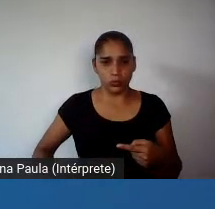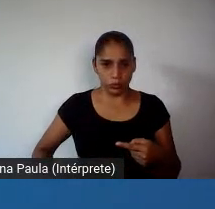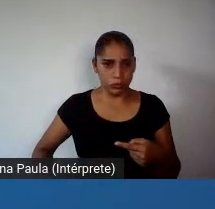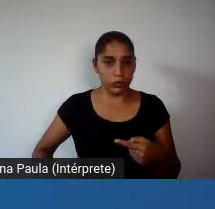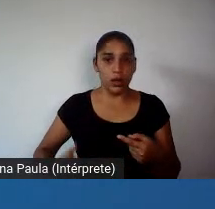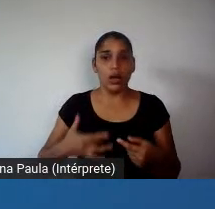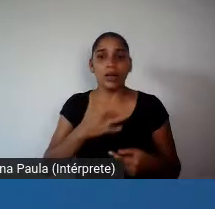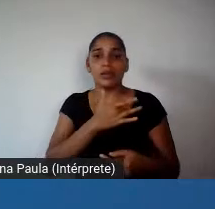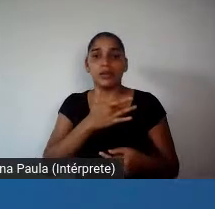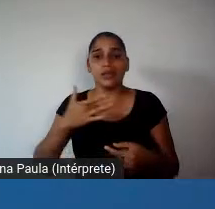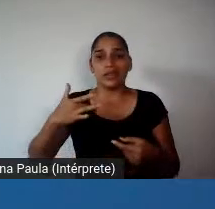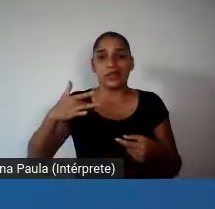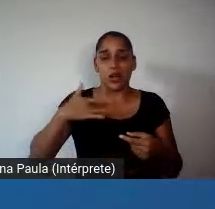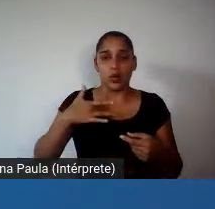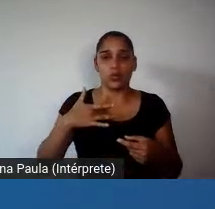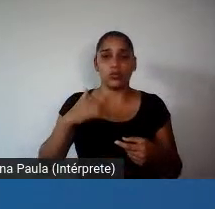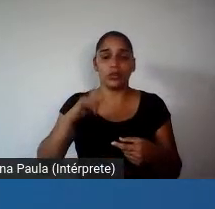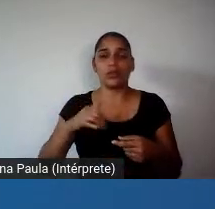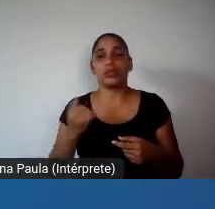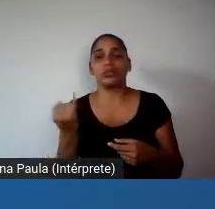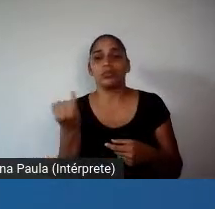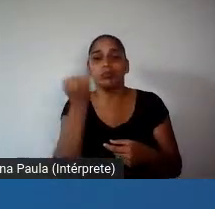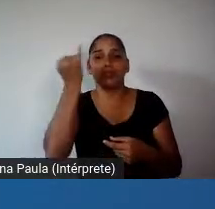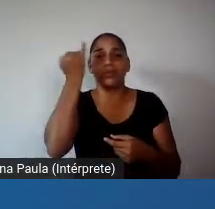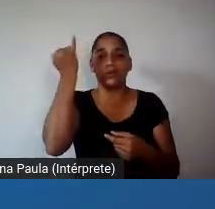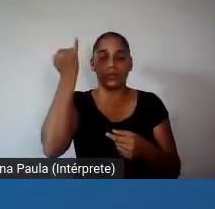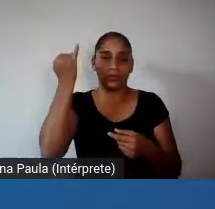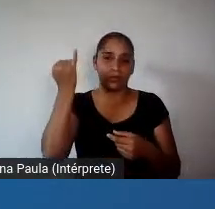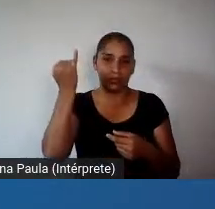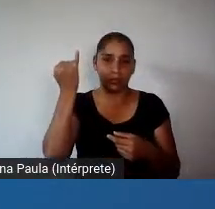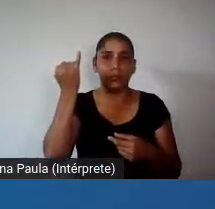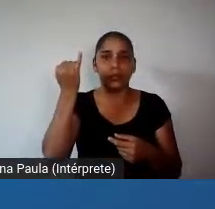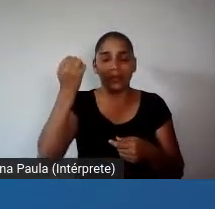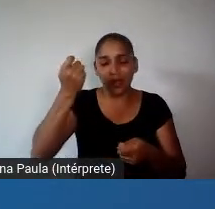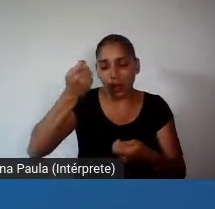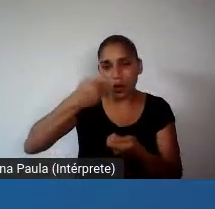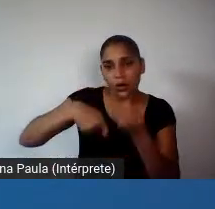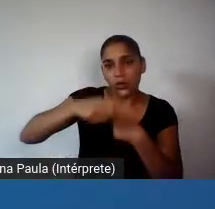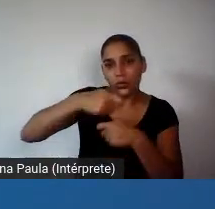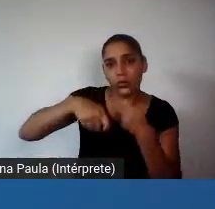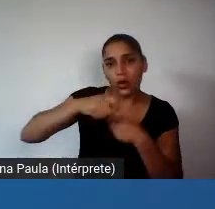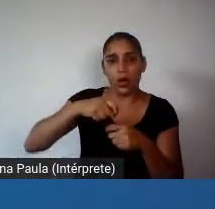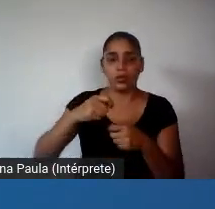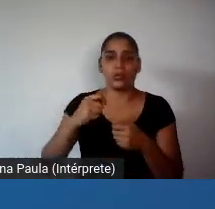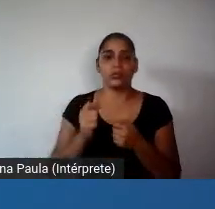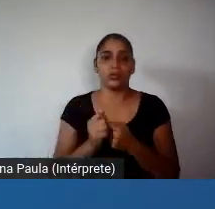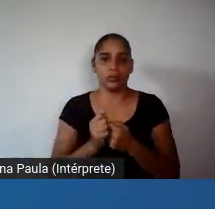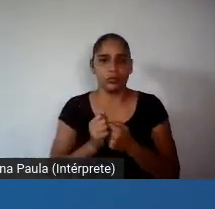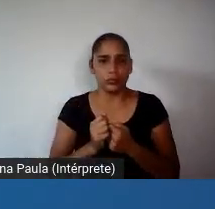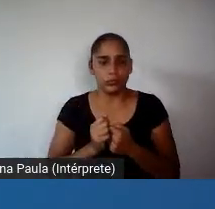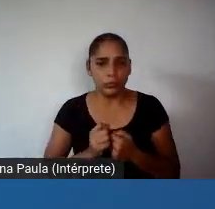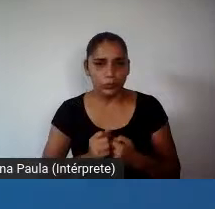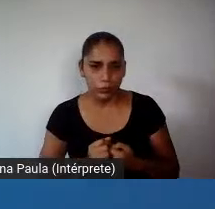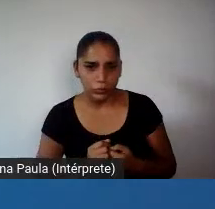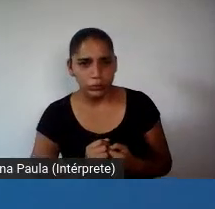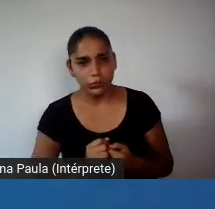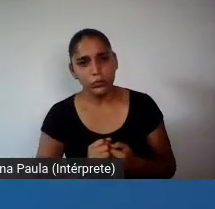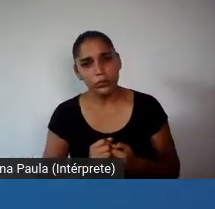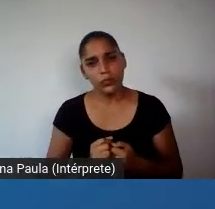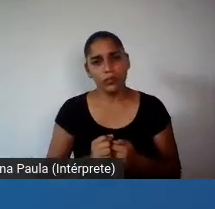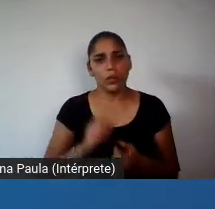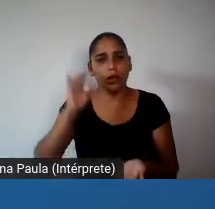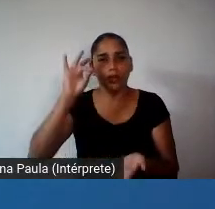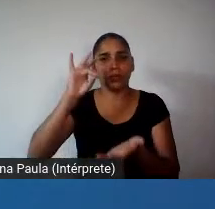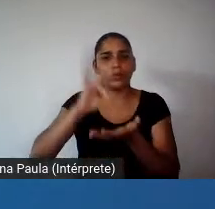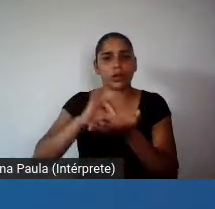a saúde, ela está enraizada na dinâmica econômica capitalista. Então, na verdade, né, o que